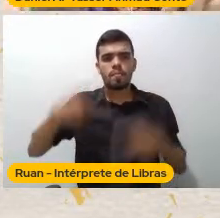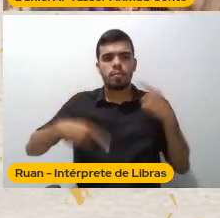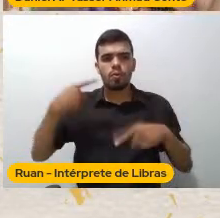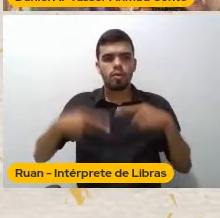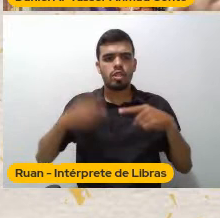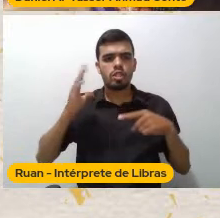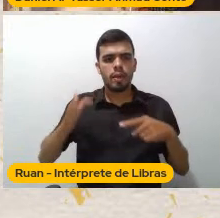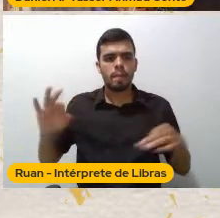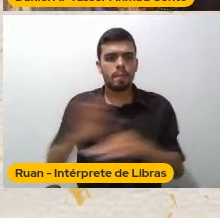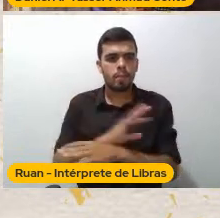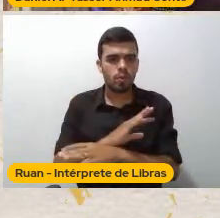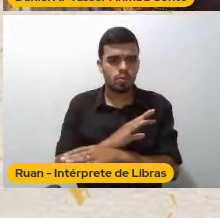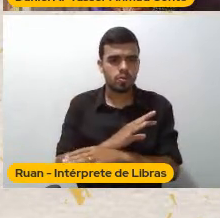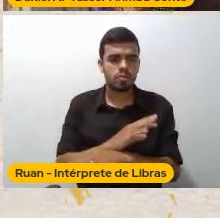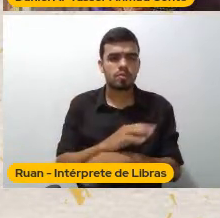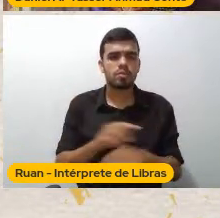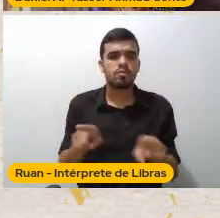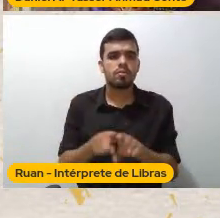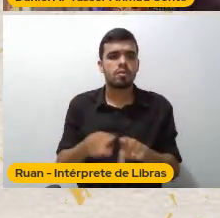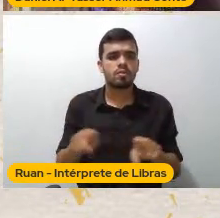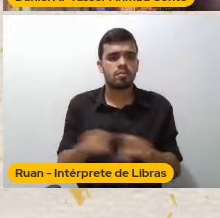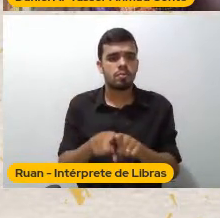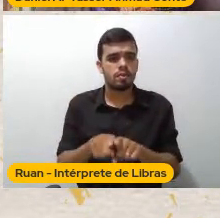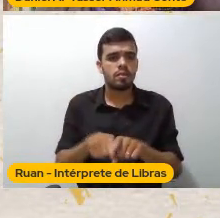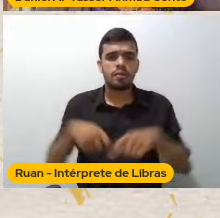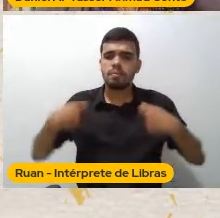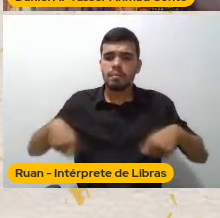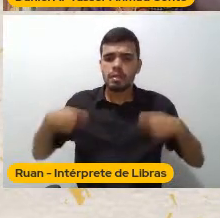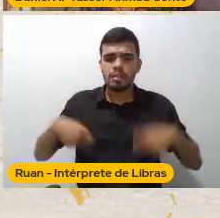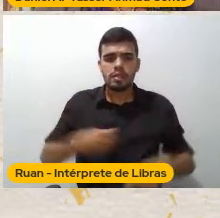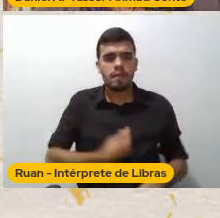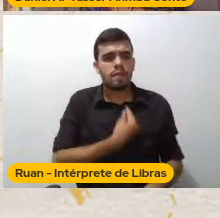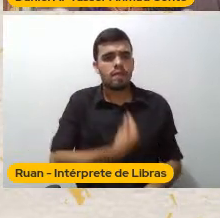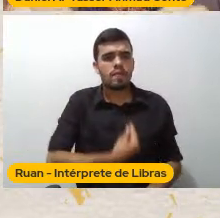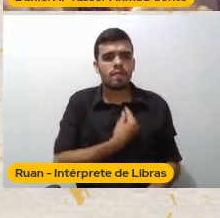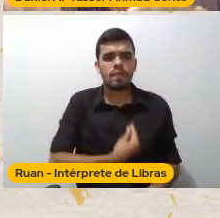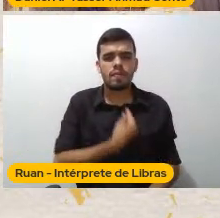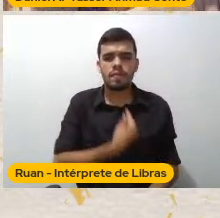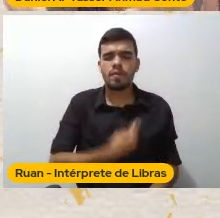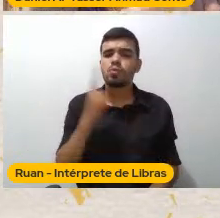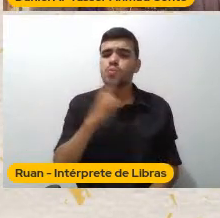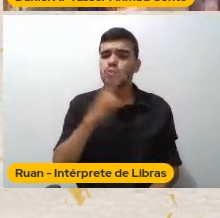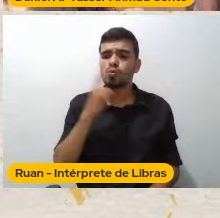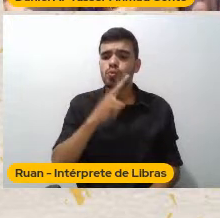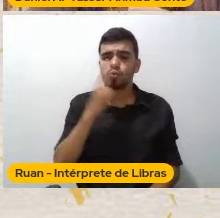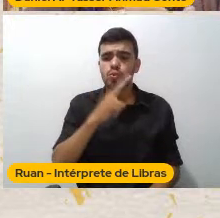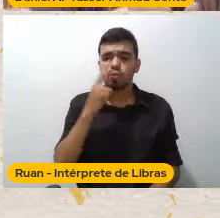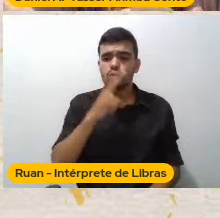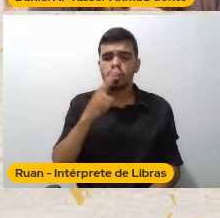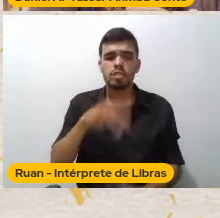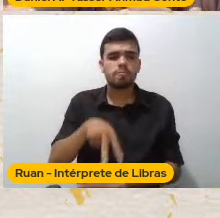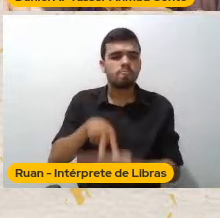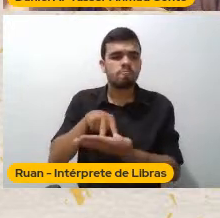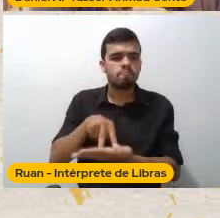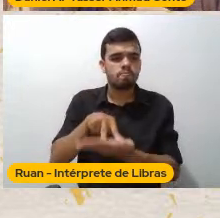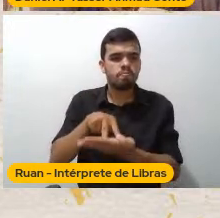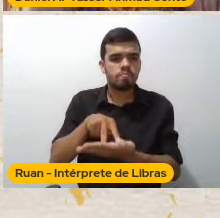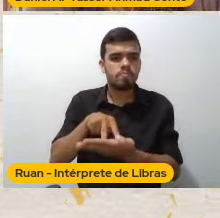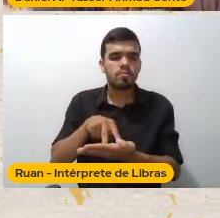E pela necessidade Da sobrevivência imediata Da resistência Não tinham como Trabalhar uma